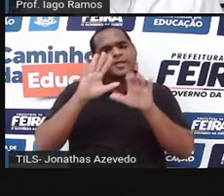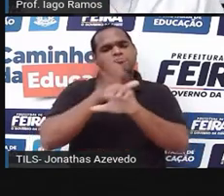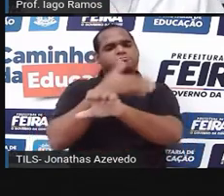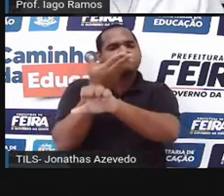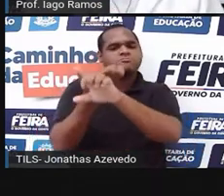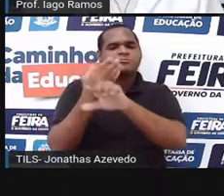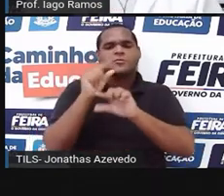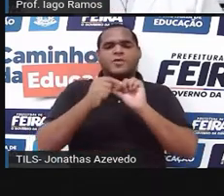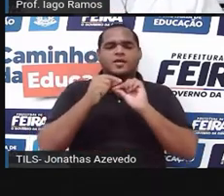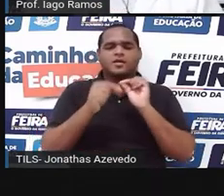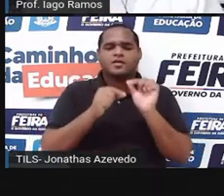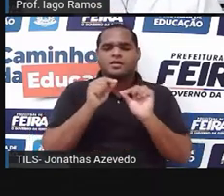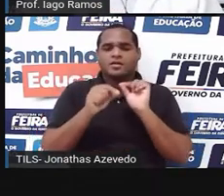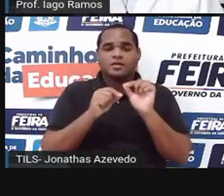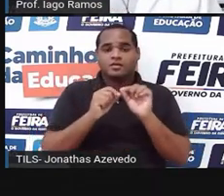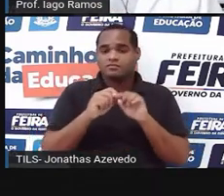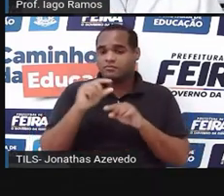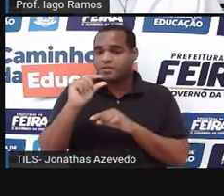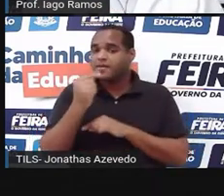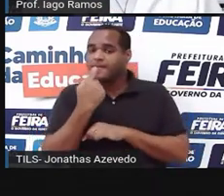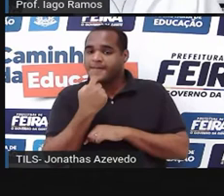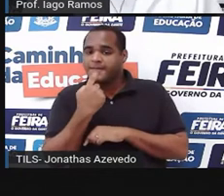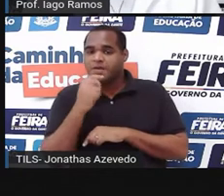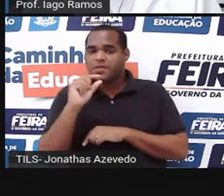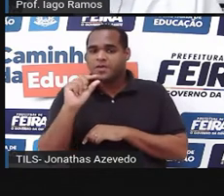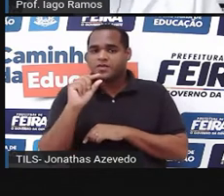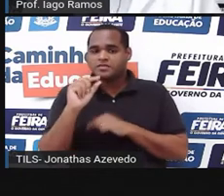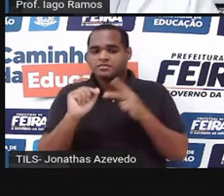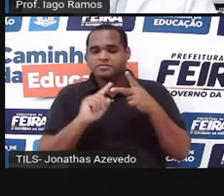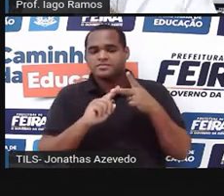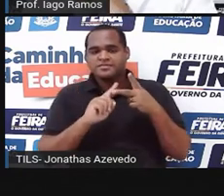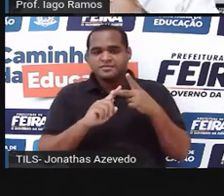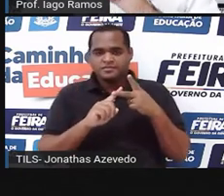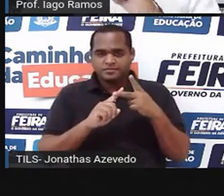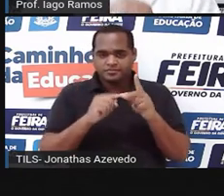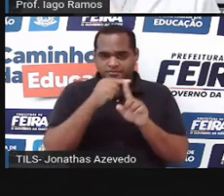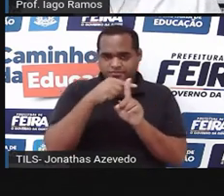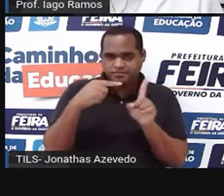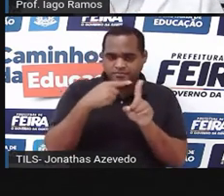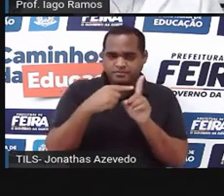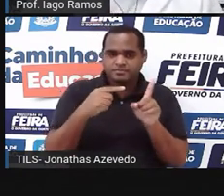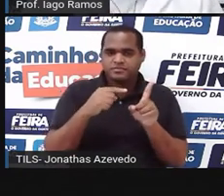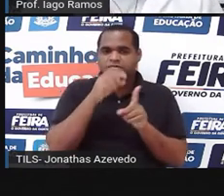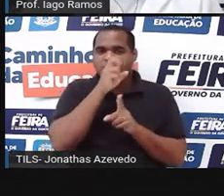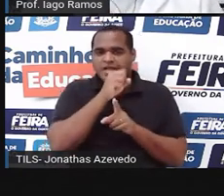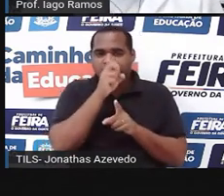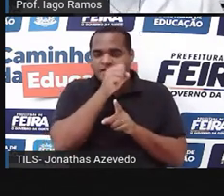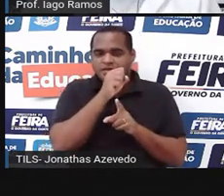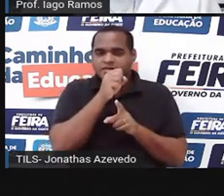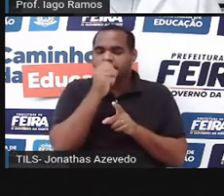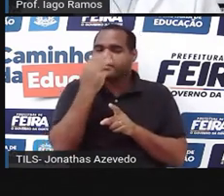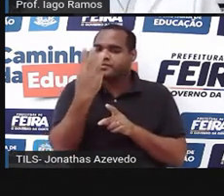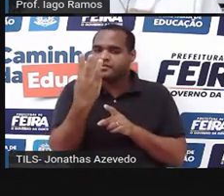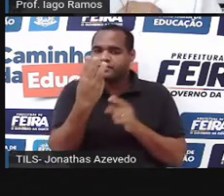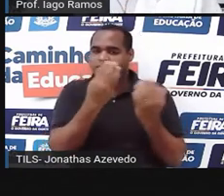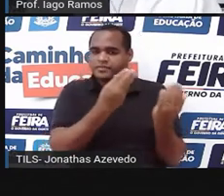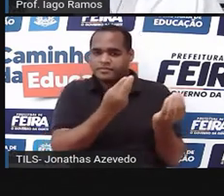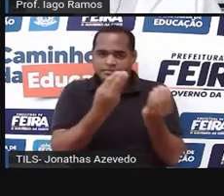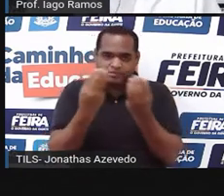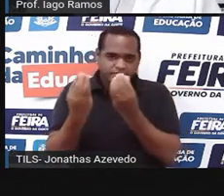Em vermelho, o número 1 para pouco. Em laranja, o número 2 para metade. Em amarelo, o número 3 para a maioria.